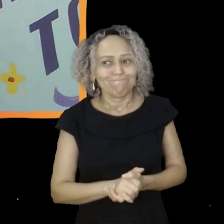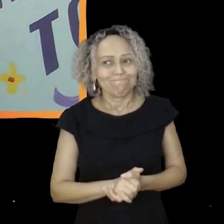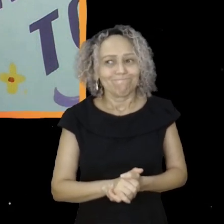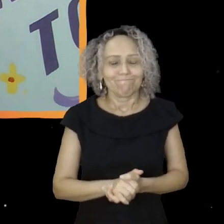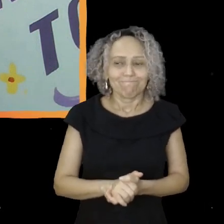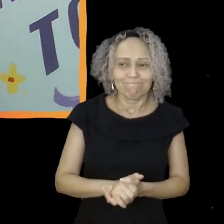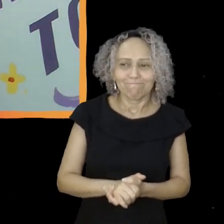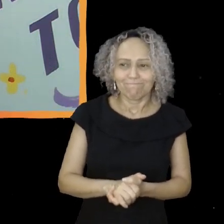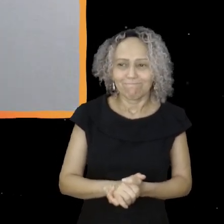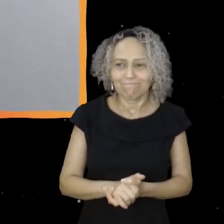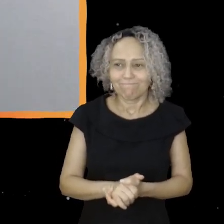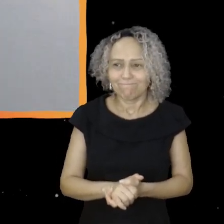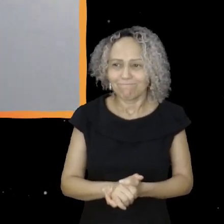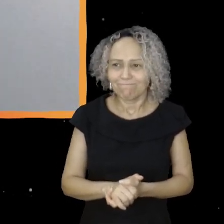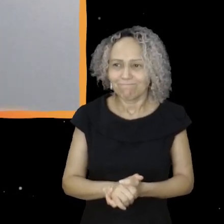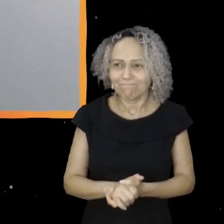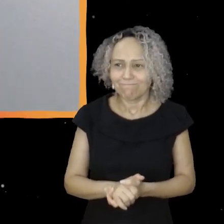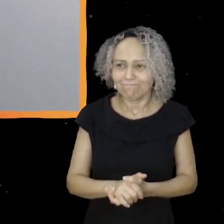Acho que é a Dilma.